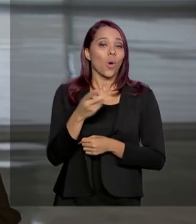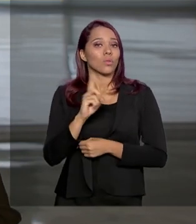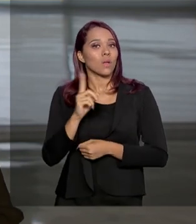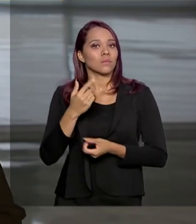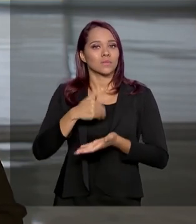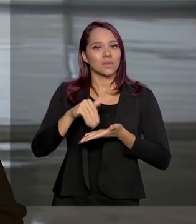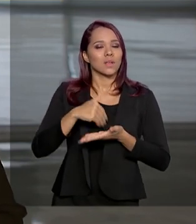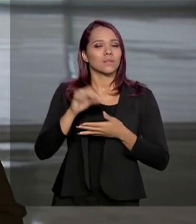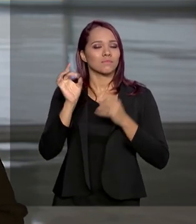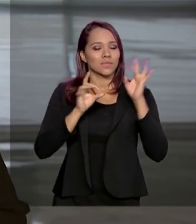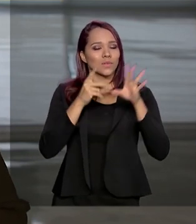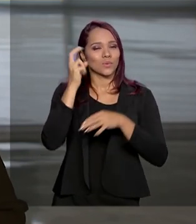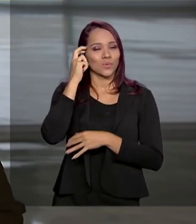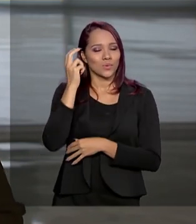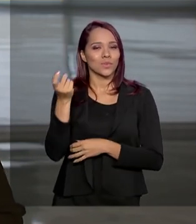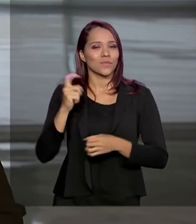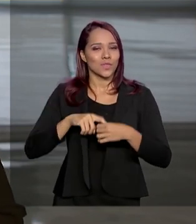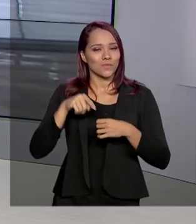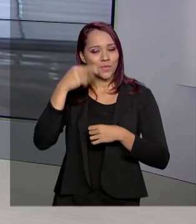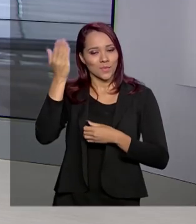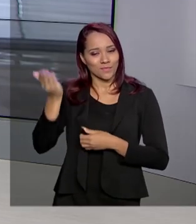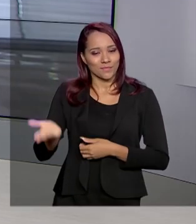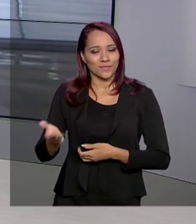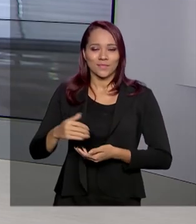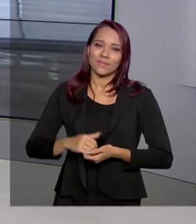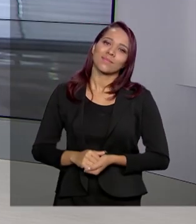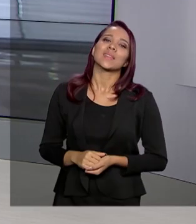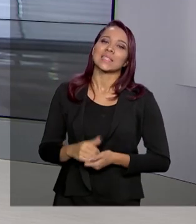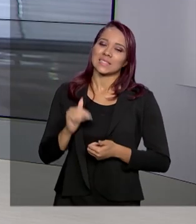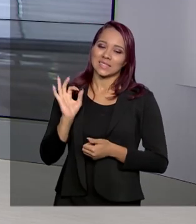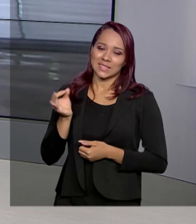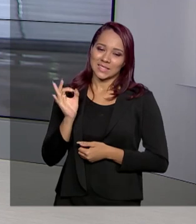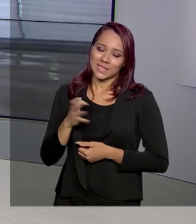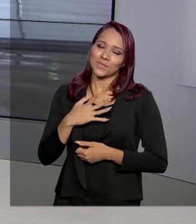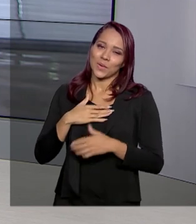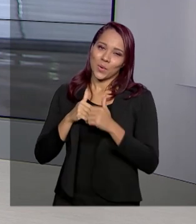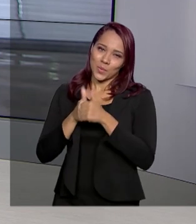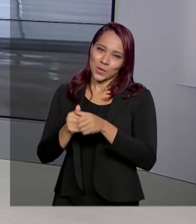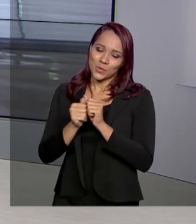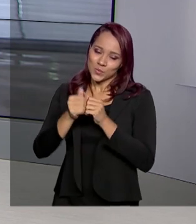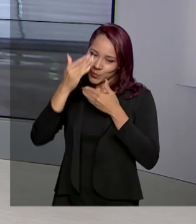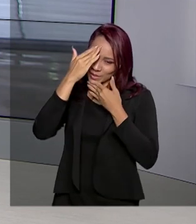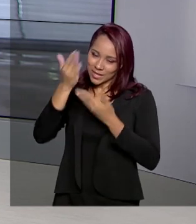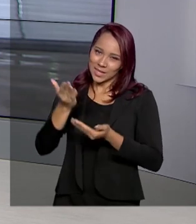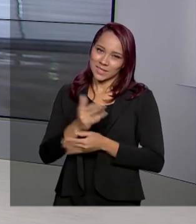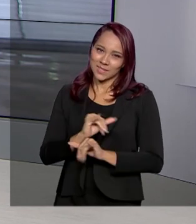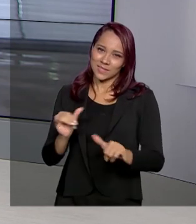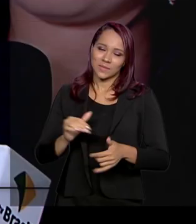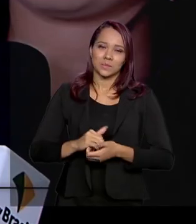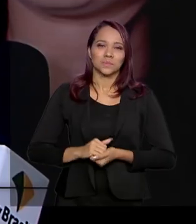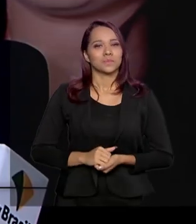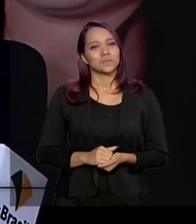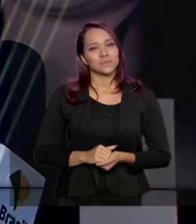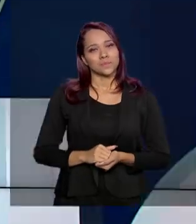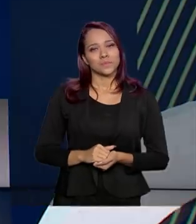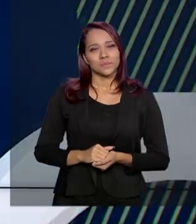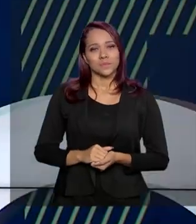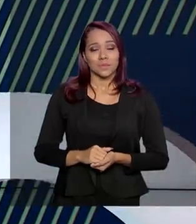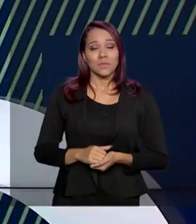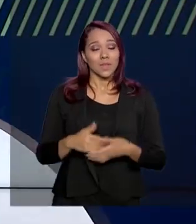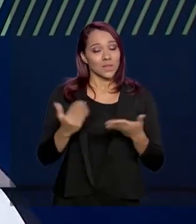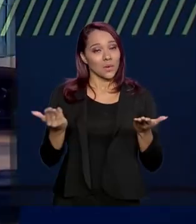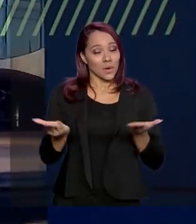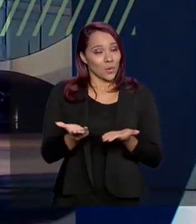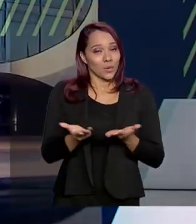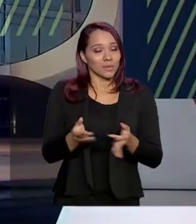Secretaria Especial de Cultura. Voltamos com você, Roberto. Isso mesmo, Márcia. Vamos acompanhar, então. Obrigado pelas informações. Bom, nós